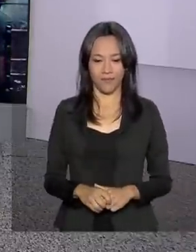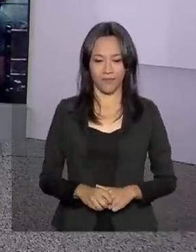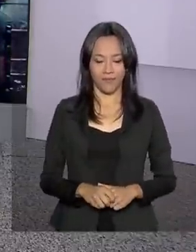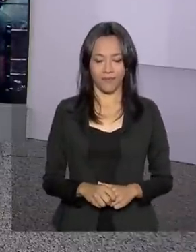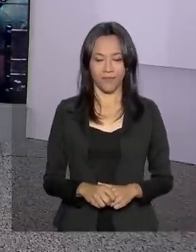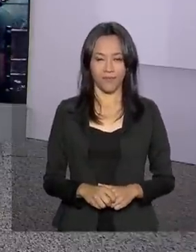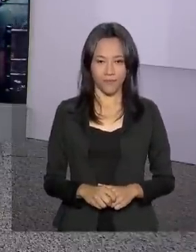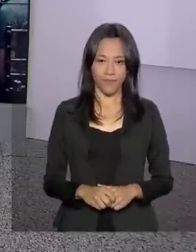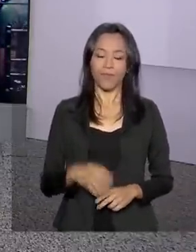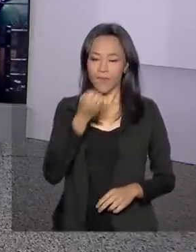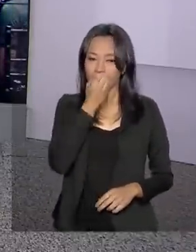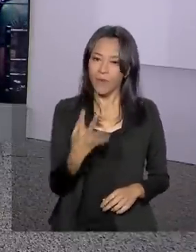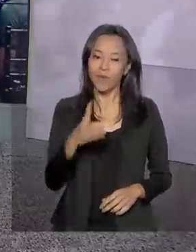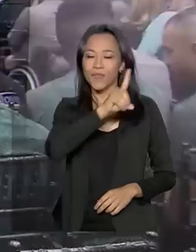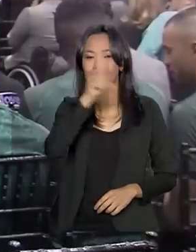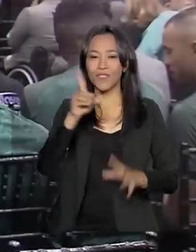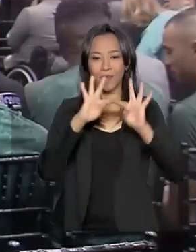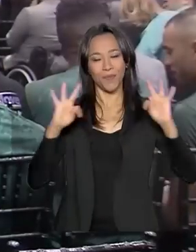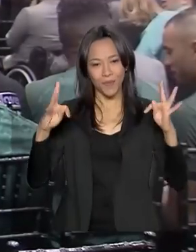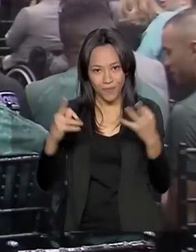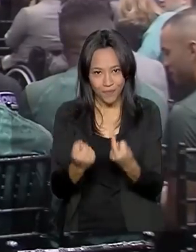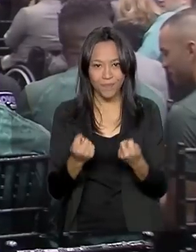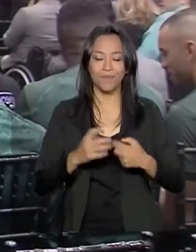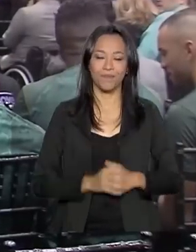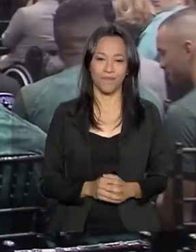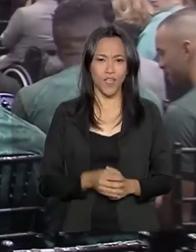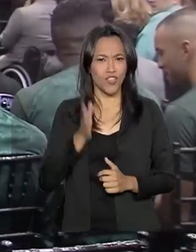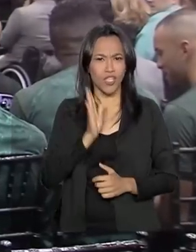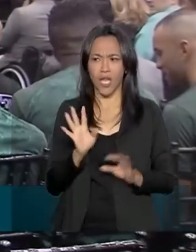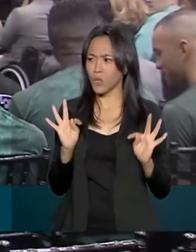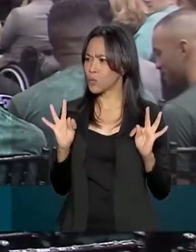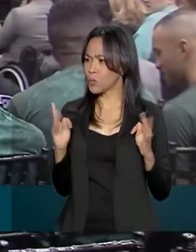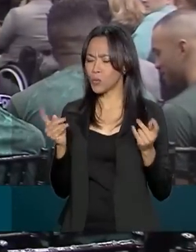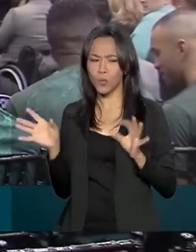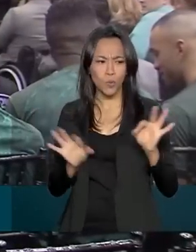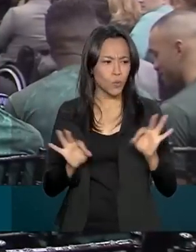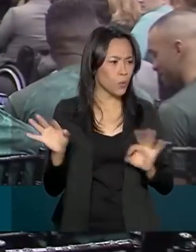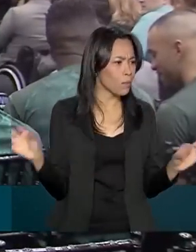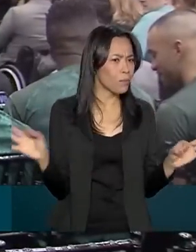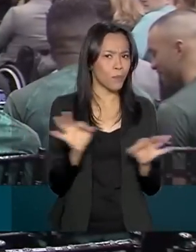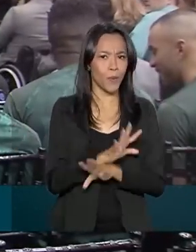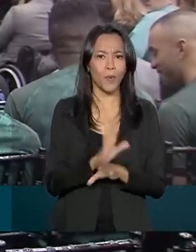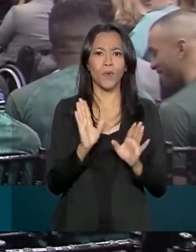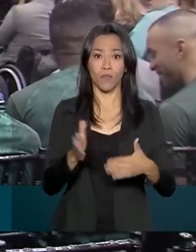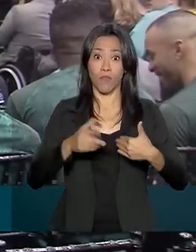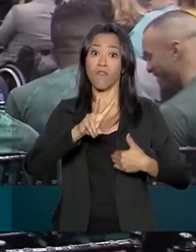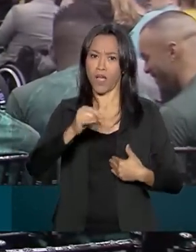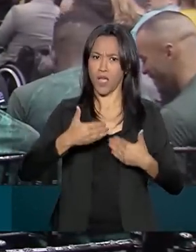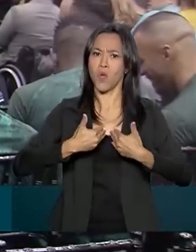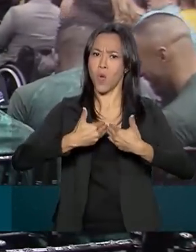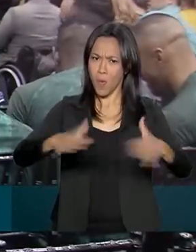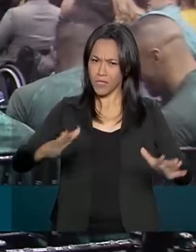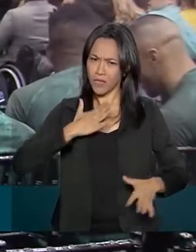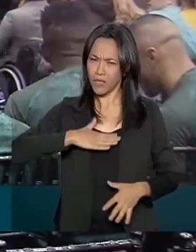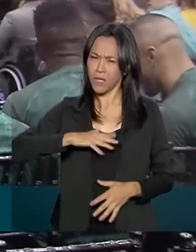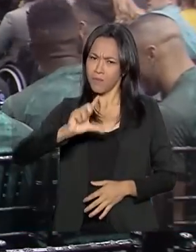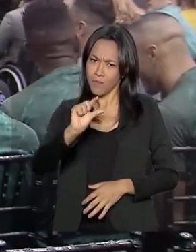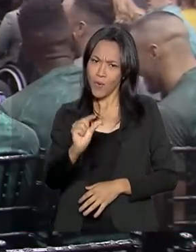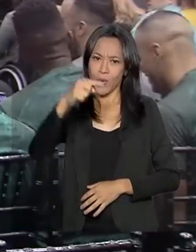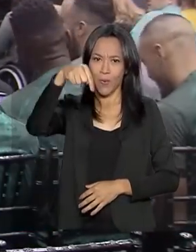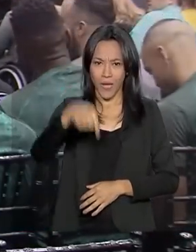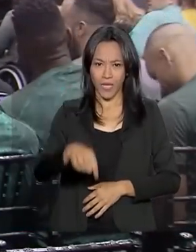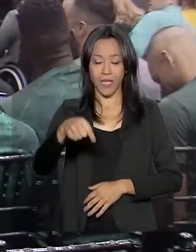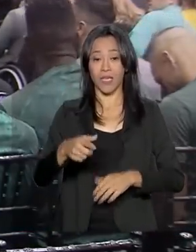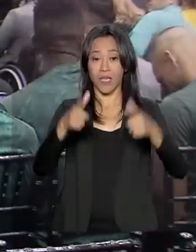Bom dia, Carla, bom dia para todo mundo. Já está tudo pronto para essa solenidade que começa daqui a pouquinho aqui no Comitê